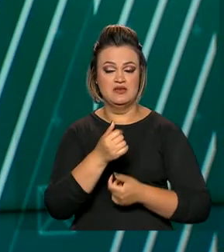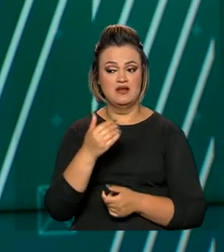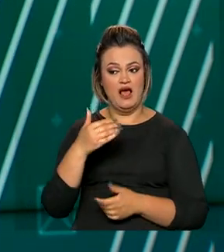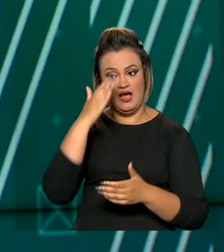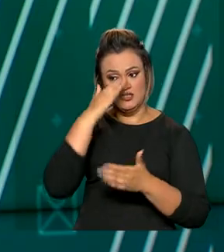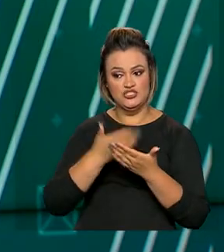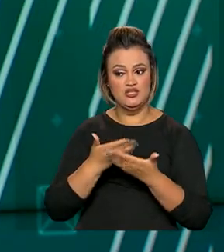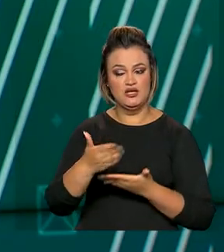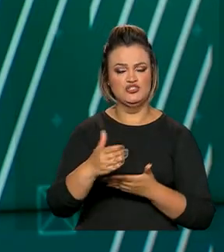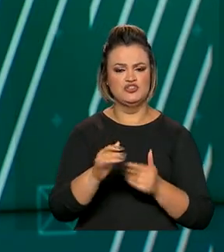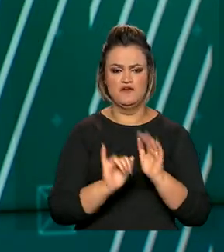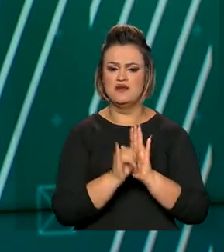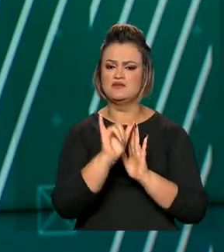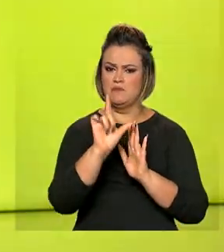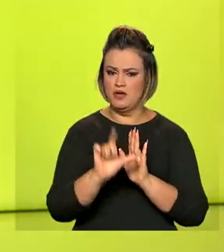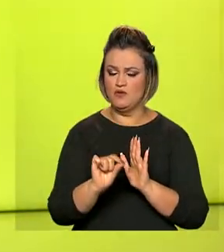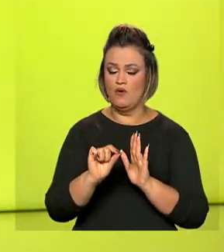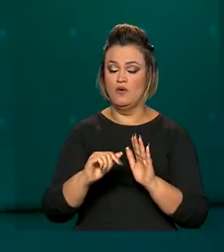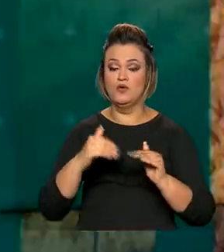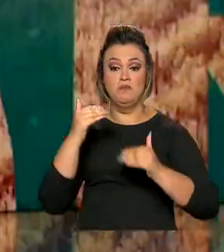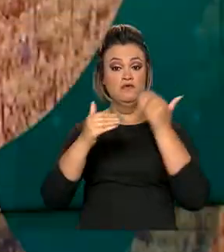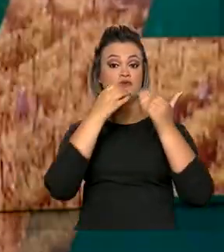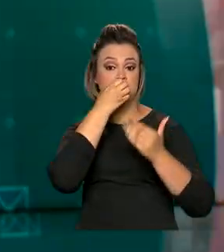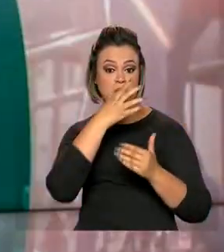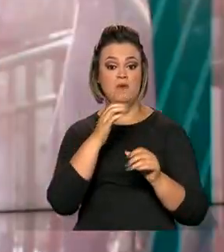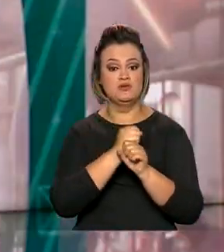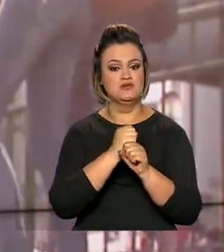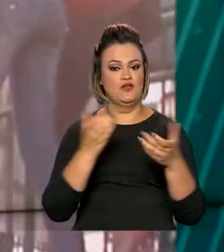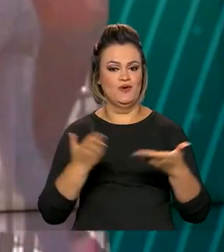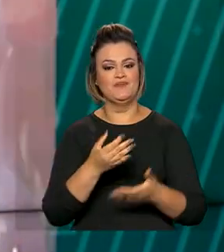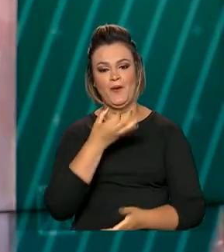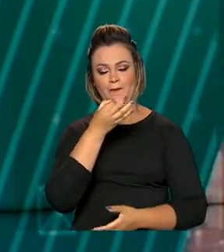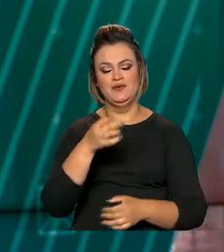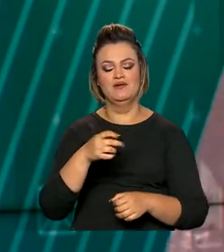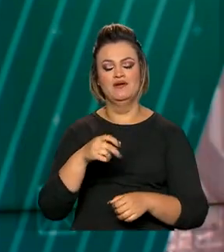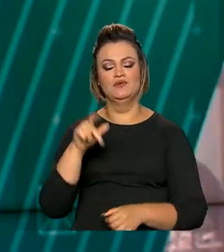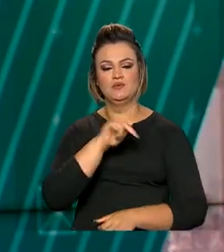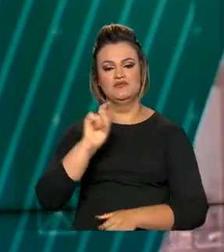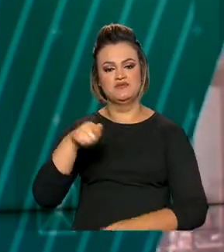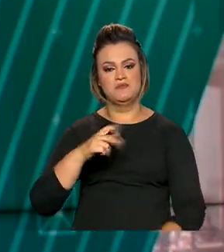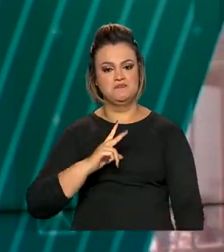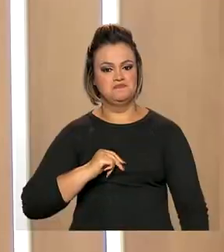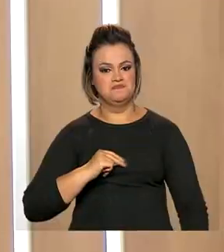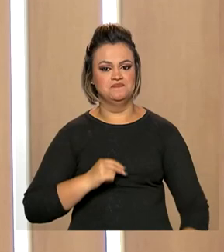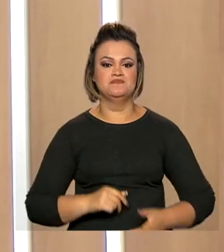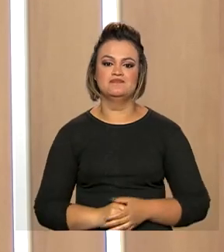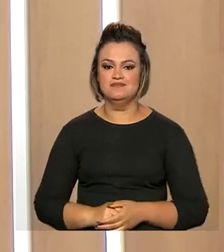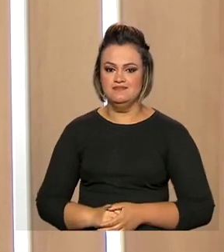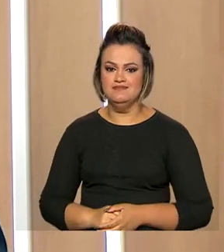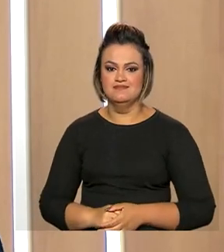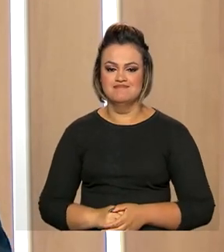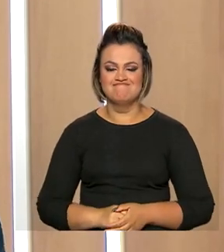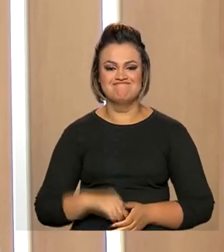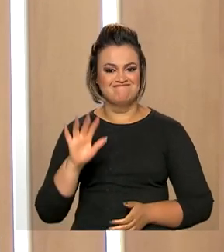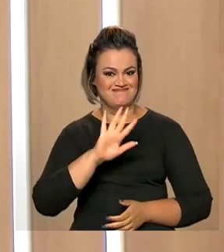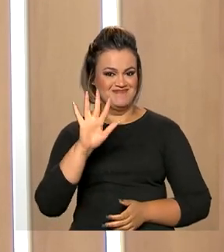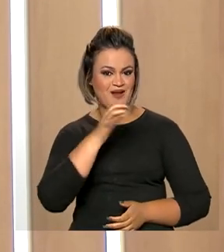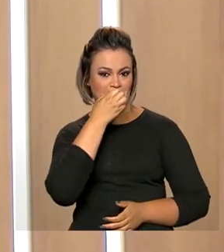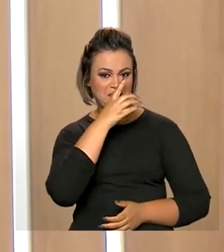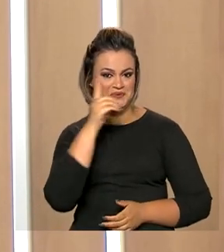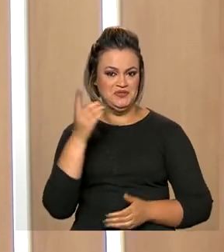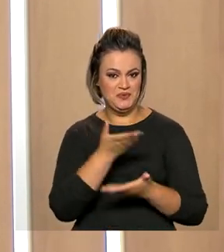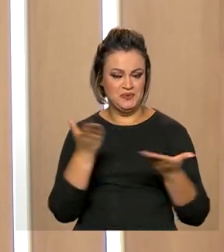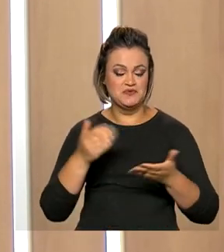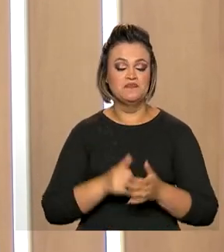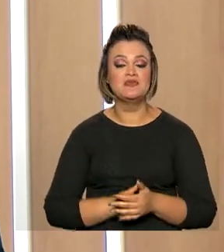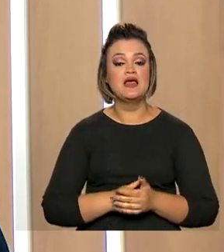uma inflação menor e um crescimento maior para este ano. Quem comenta é Ricardo Caldas. Olá, bom dia a